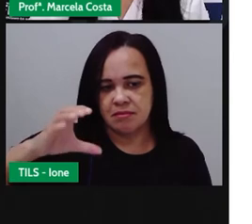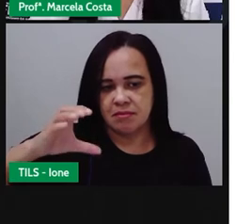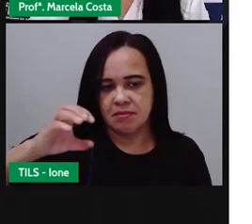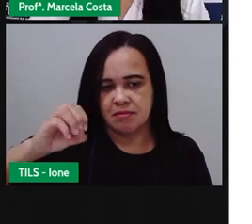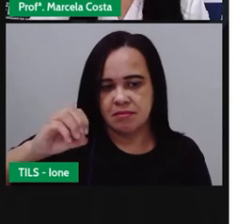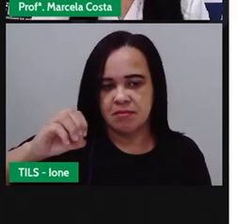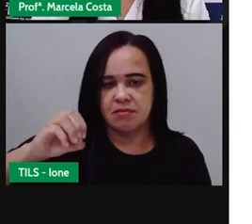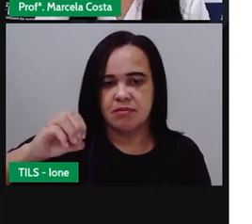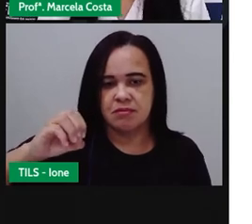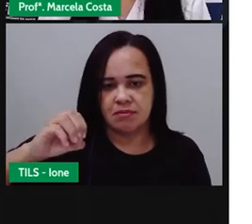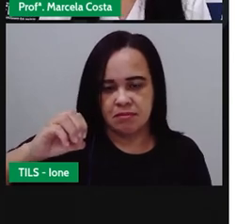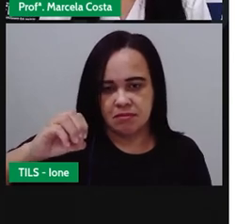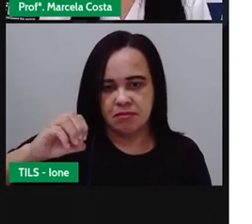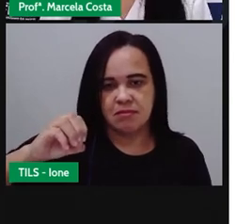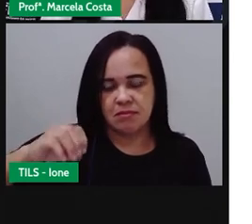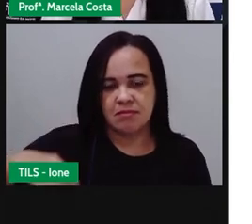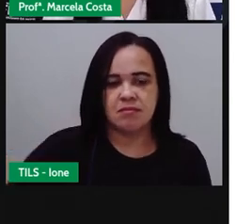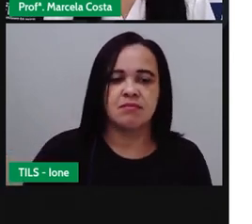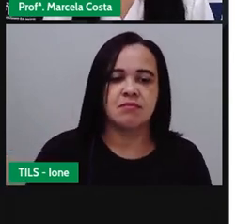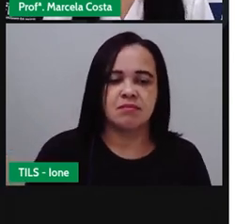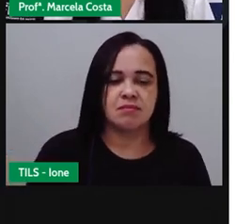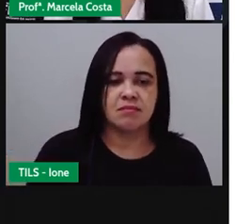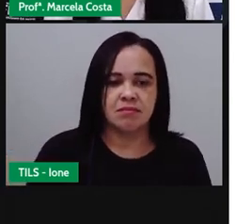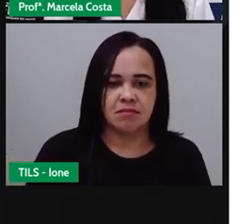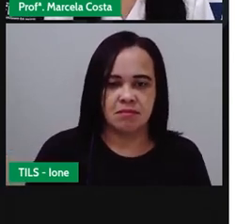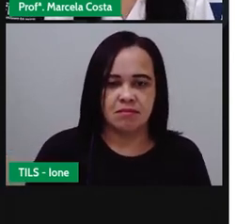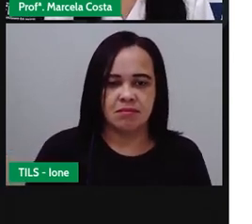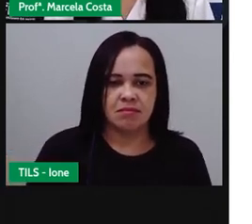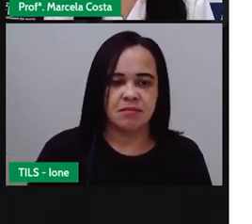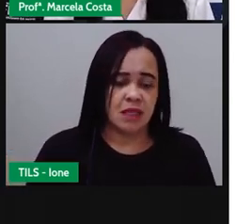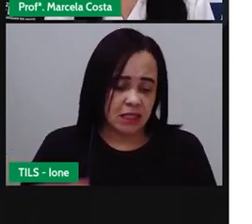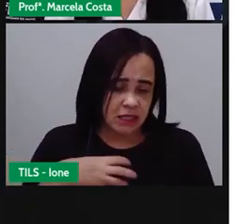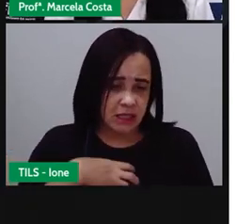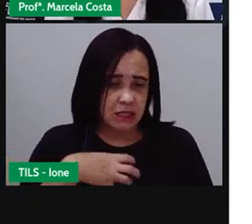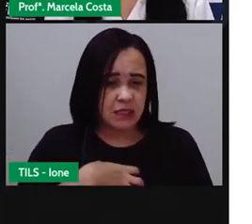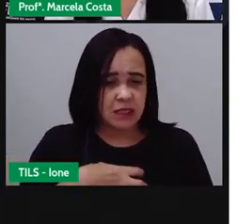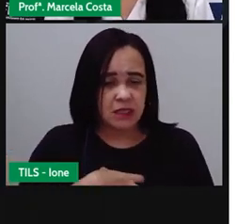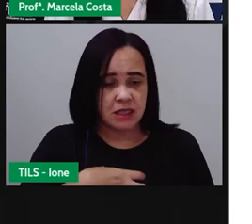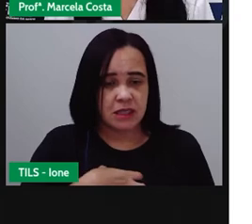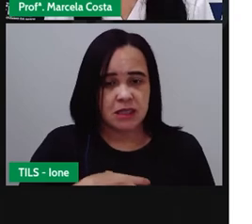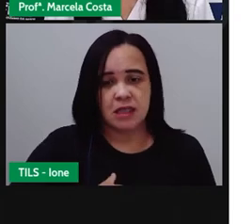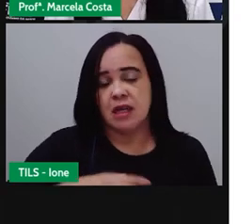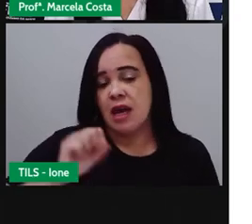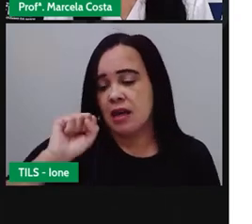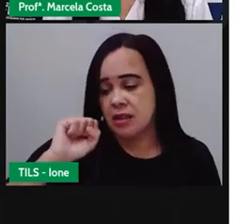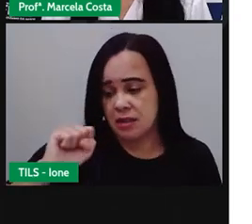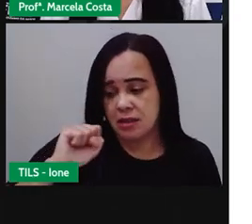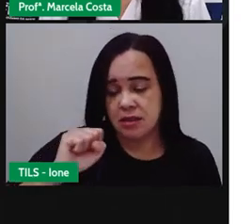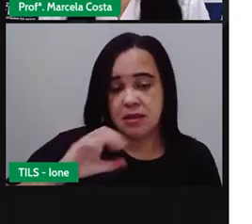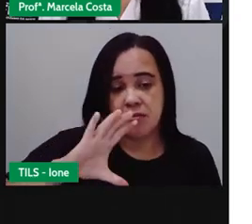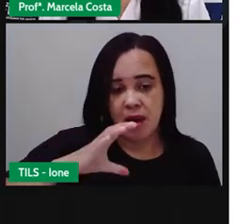O. Como elas produzem o som da letra C? C.